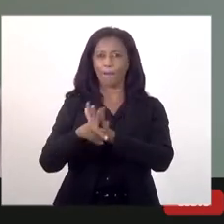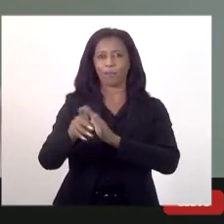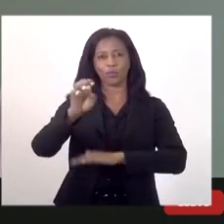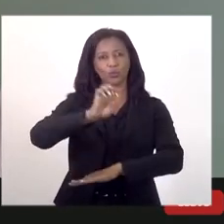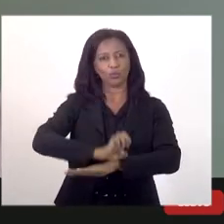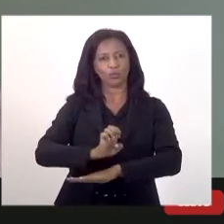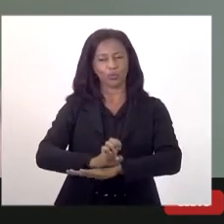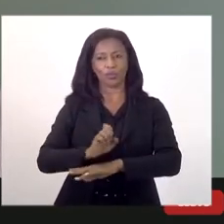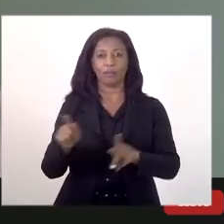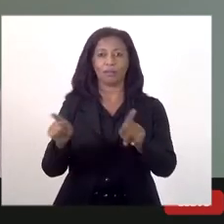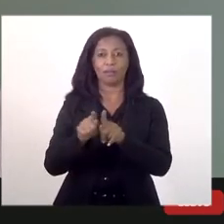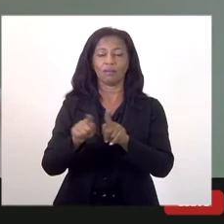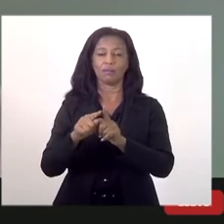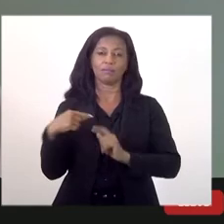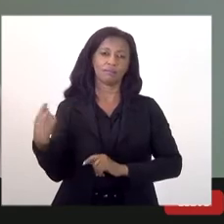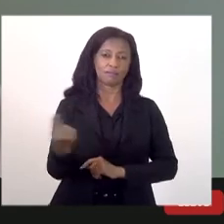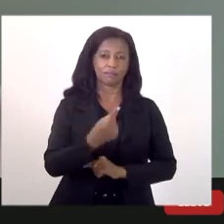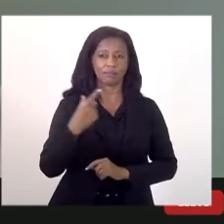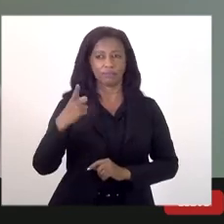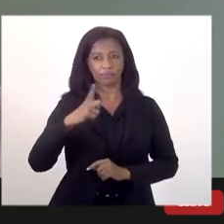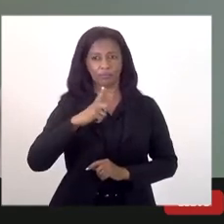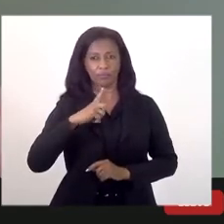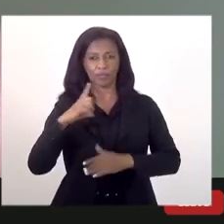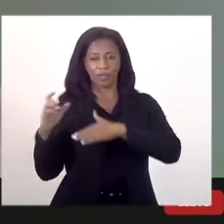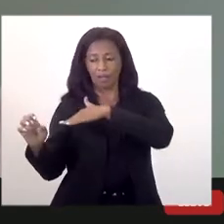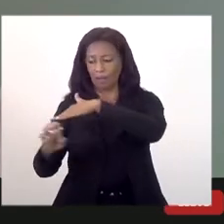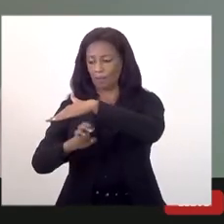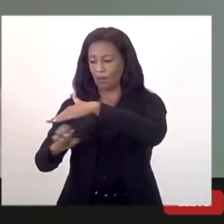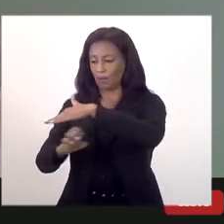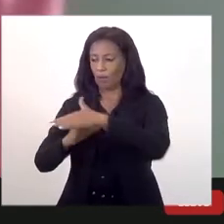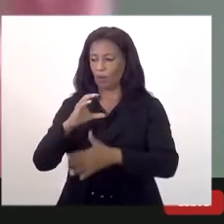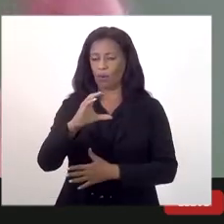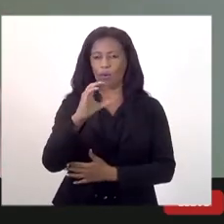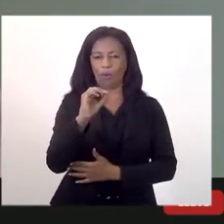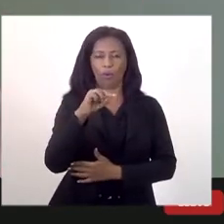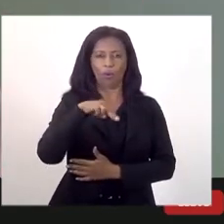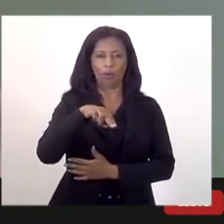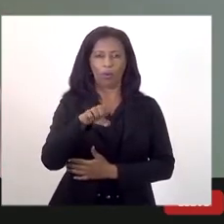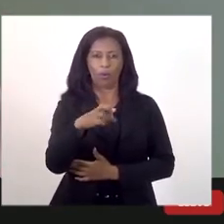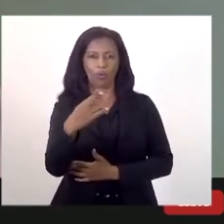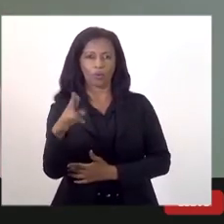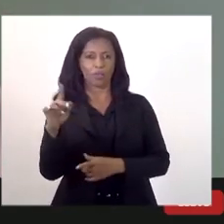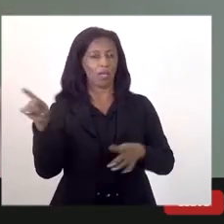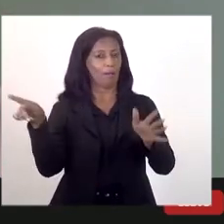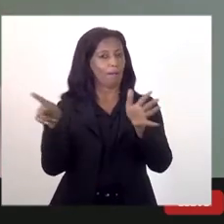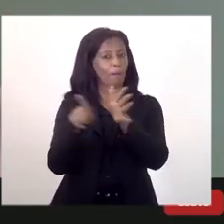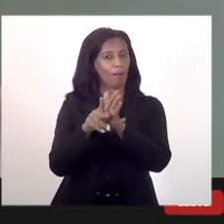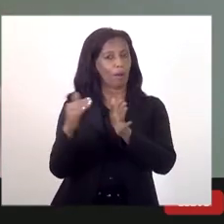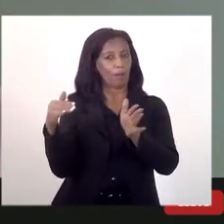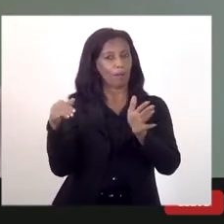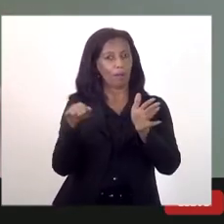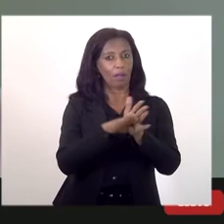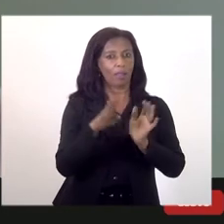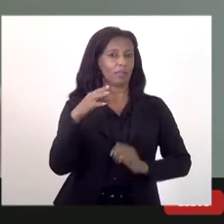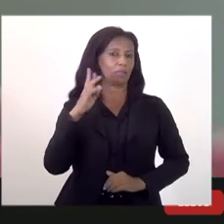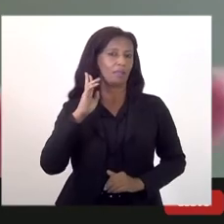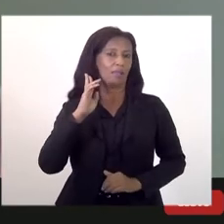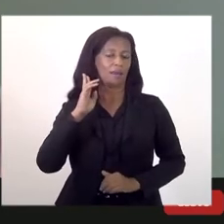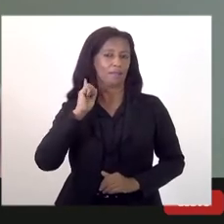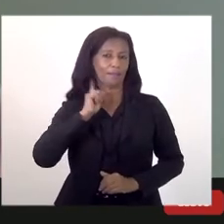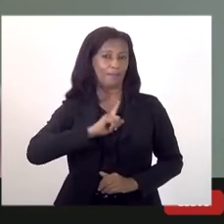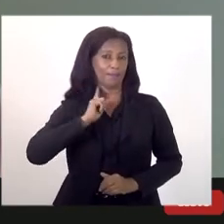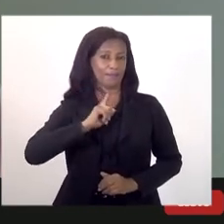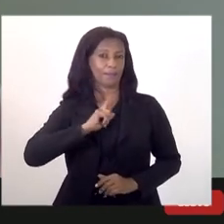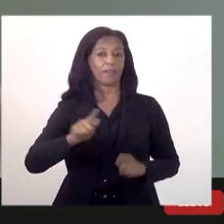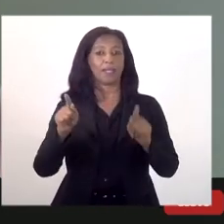Além disso, vamos ter a concessão da CONSER, que é a Rio Juiz de Fora, e da CRT, que é a Rio Terezópolis. Então, uma